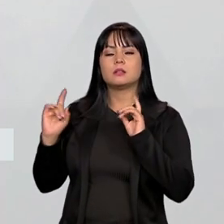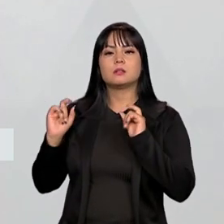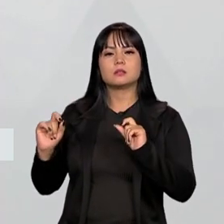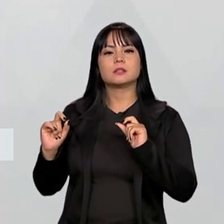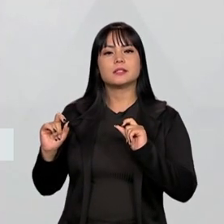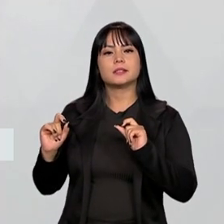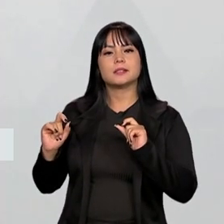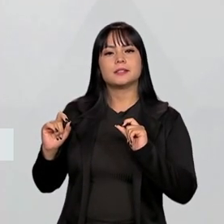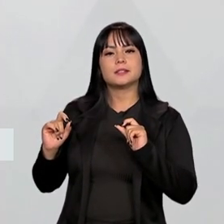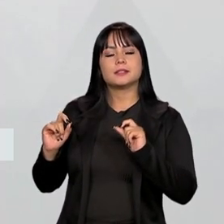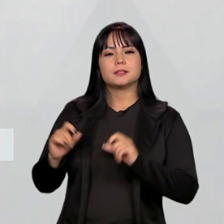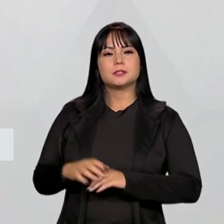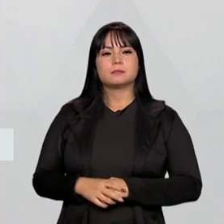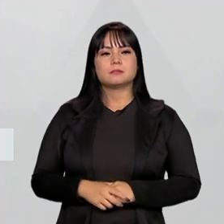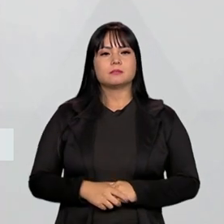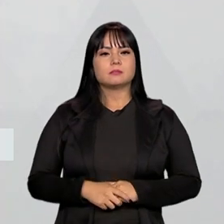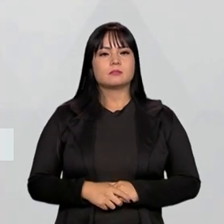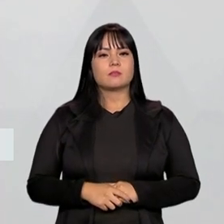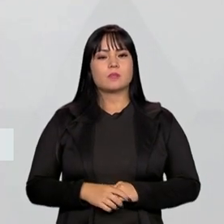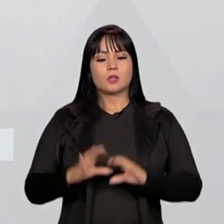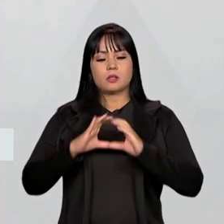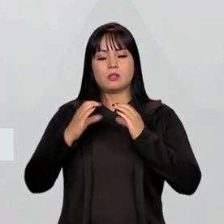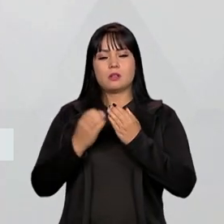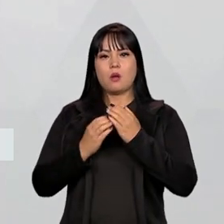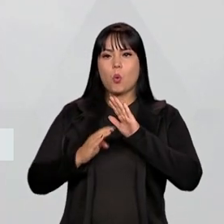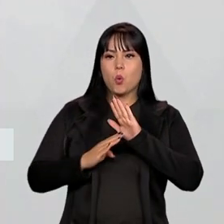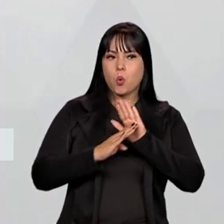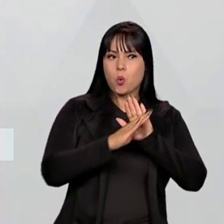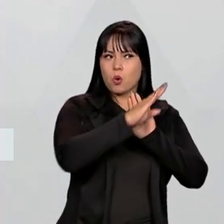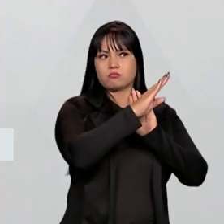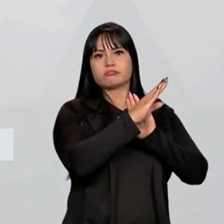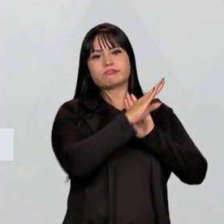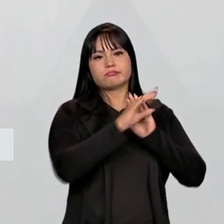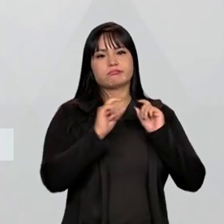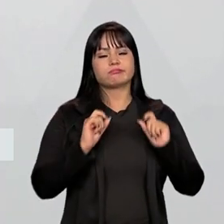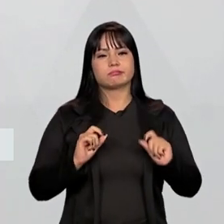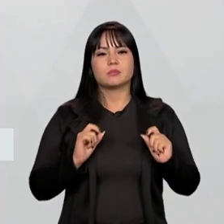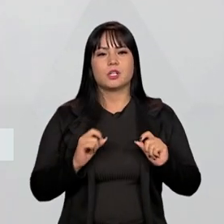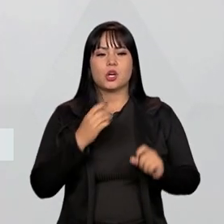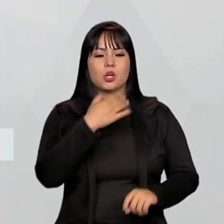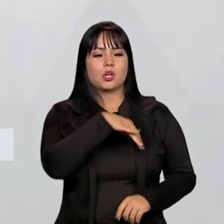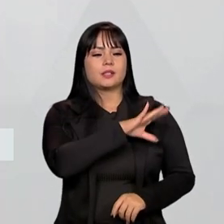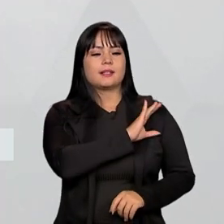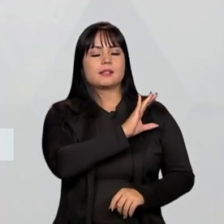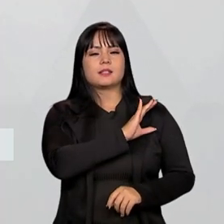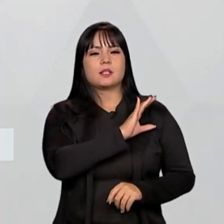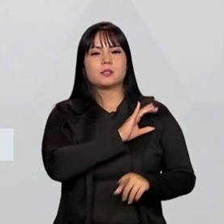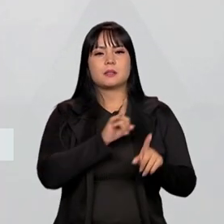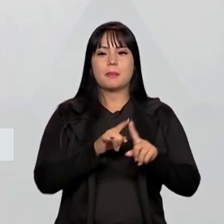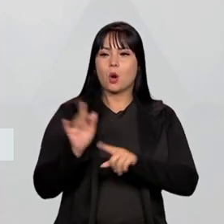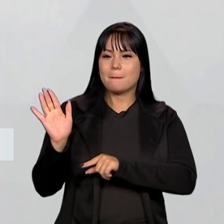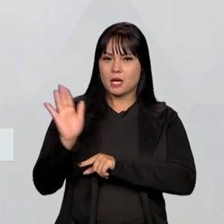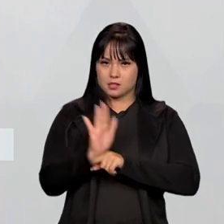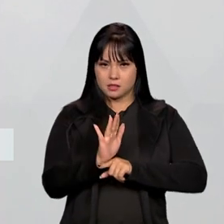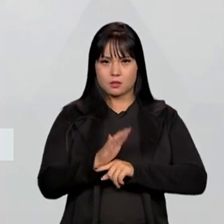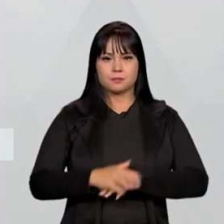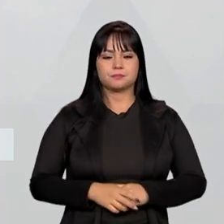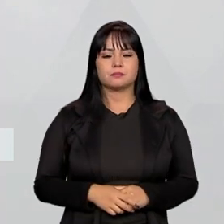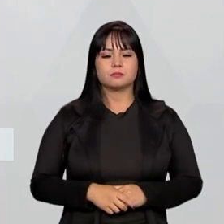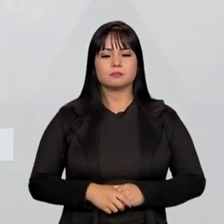o Comitê de Alto Nível sobre Coordenação e Cooperação